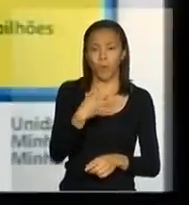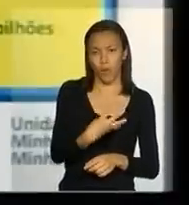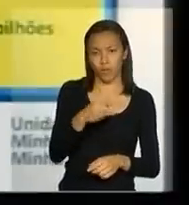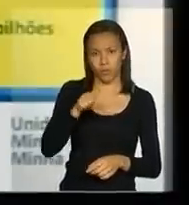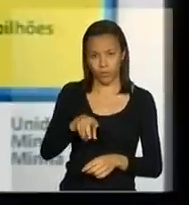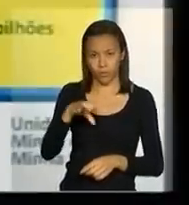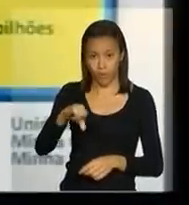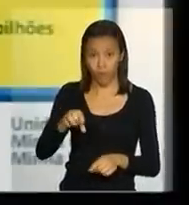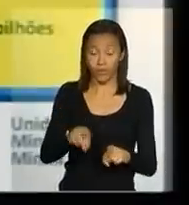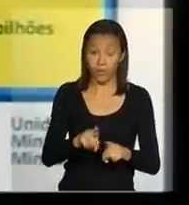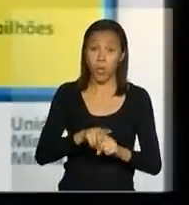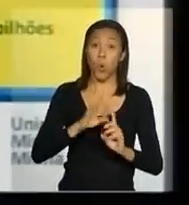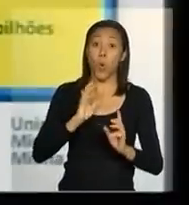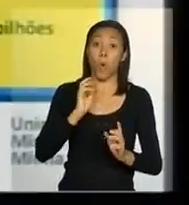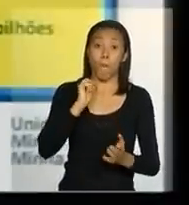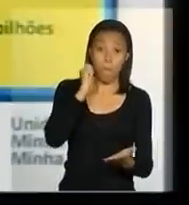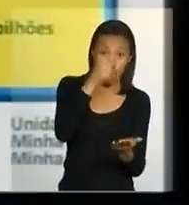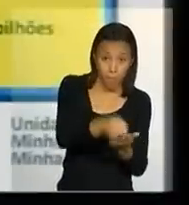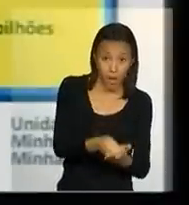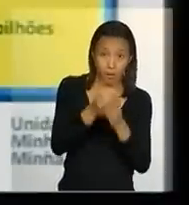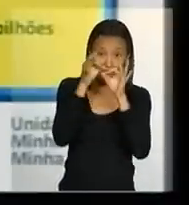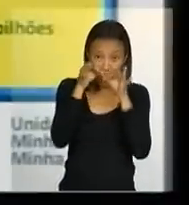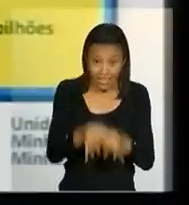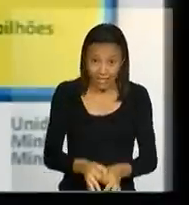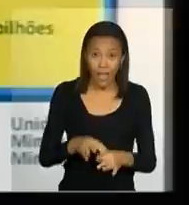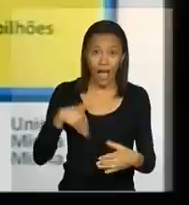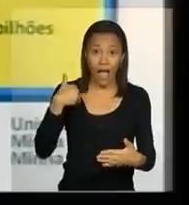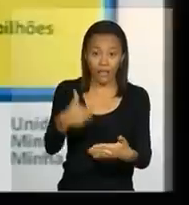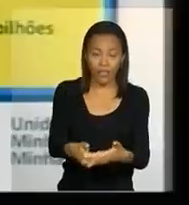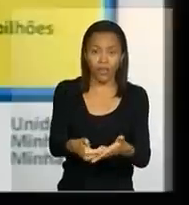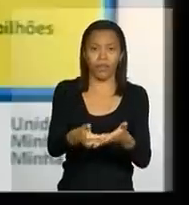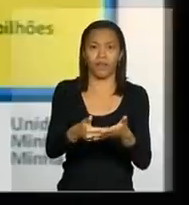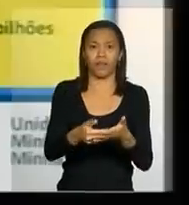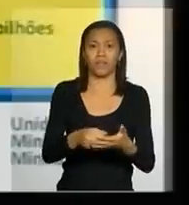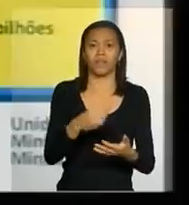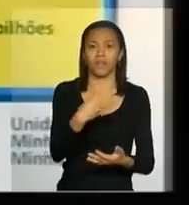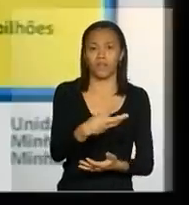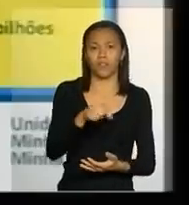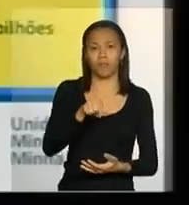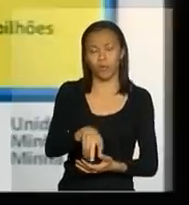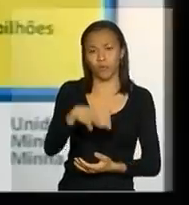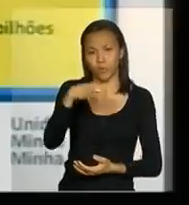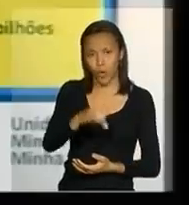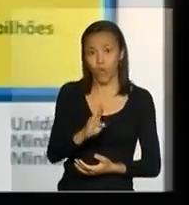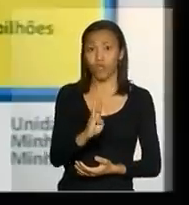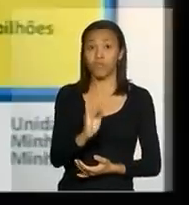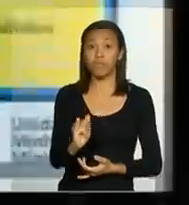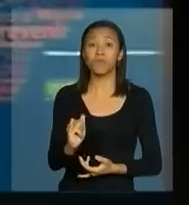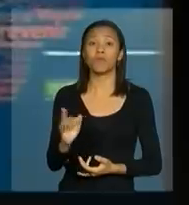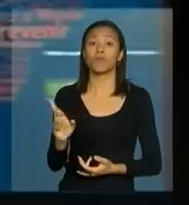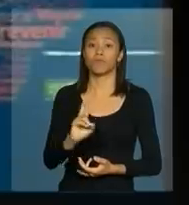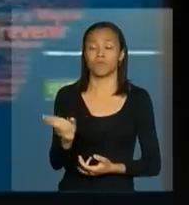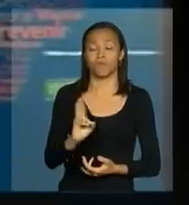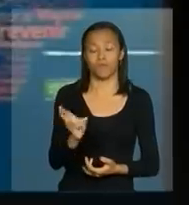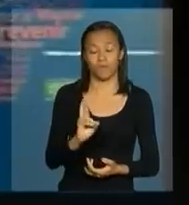pagamento efetivado até a presente data de 3,9 bilhões de reais.